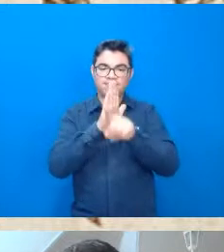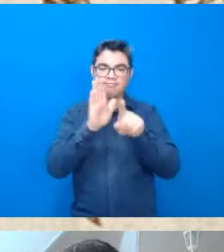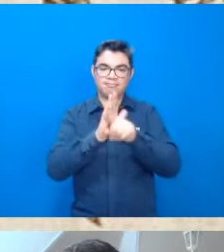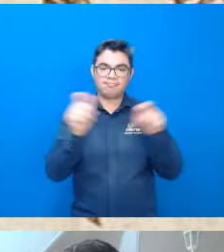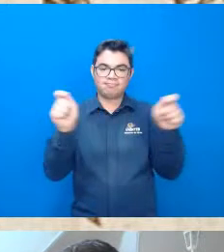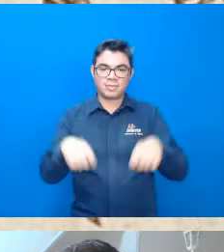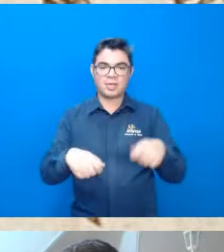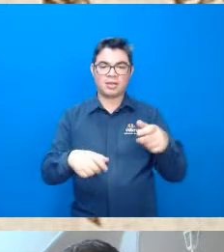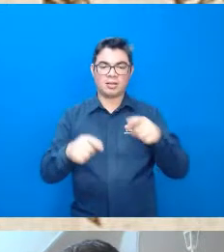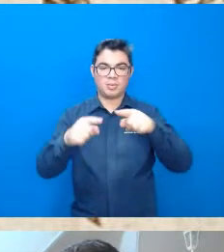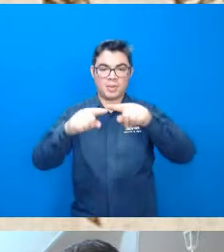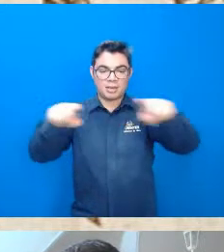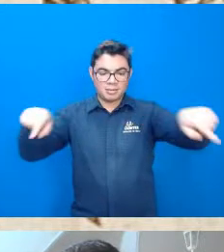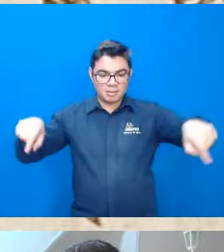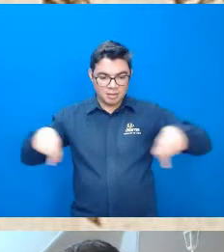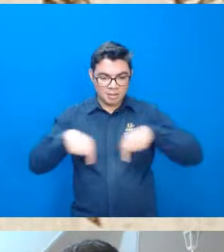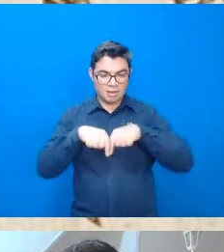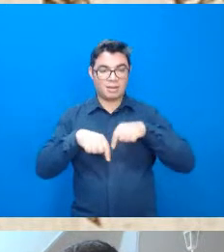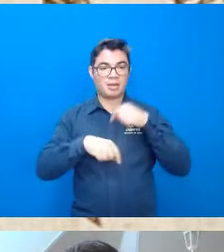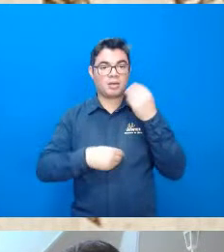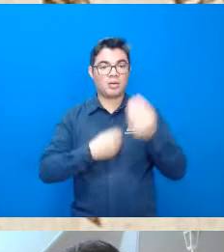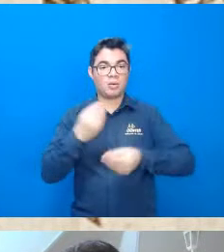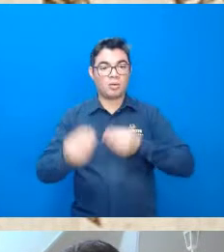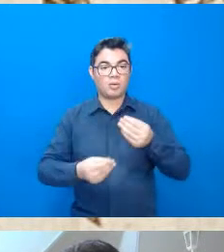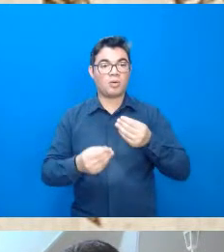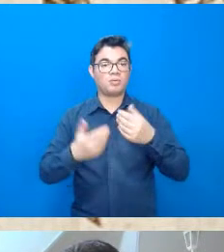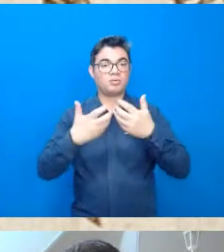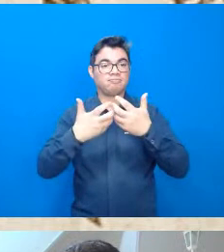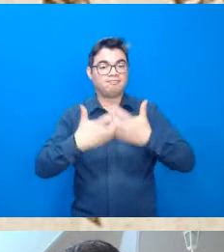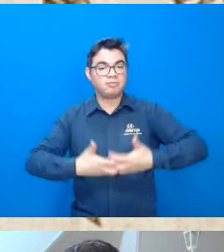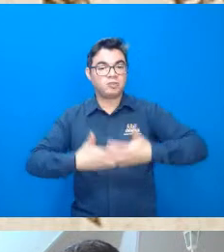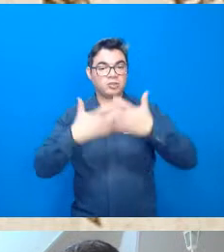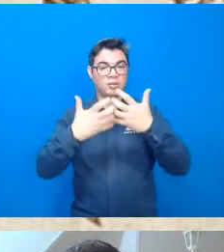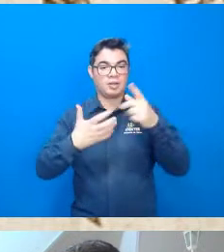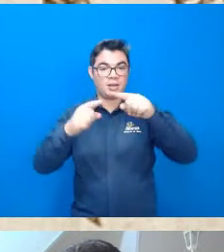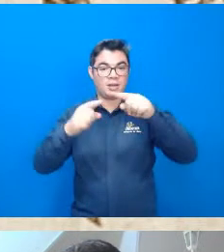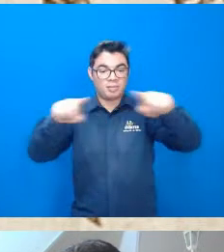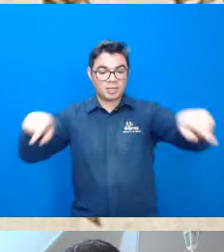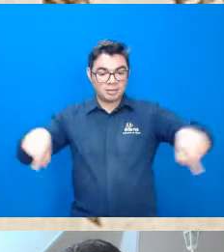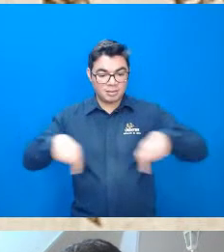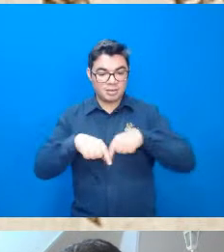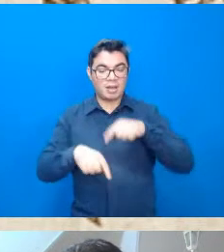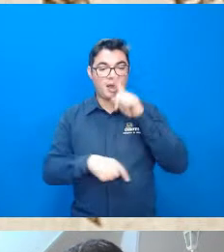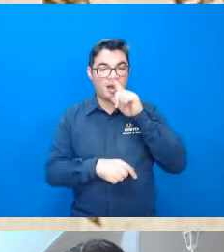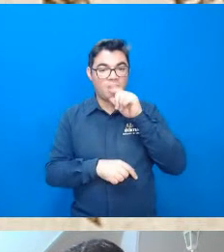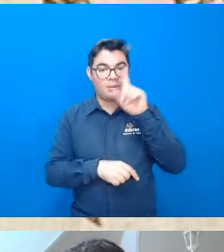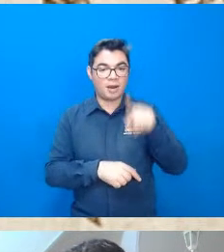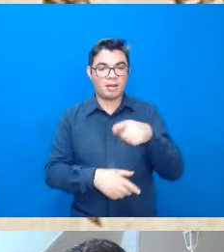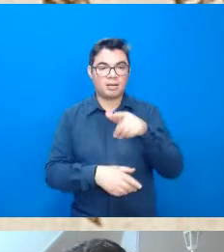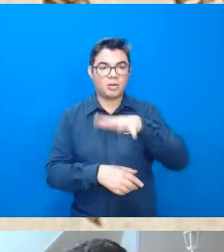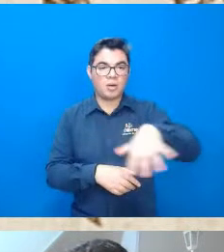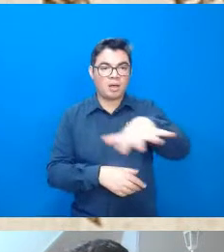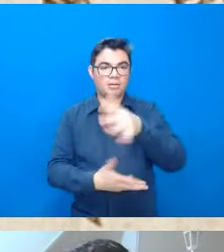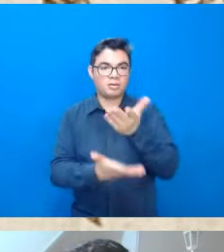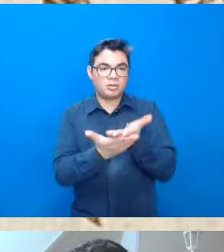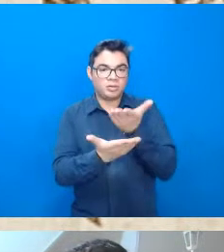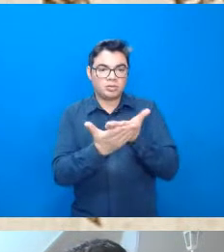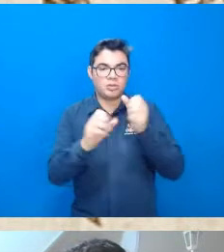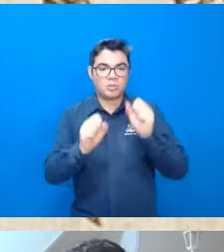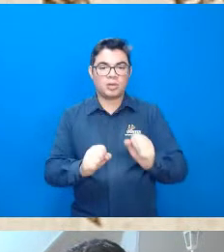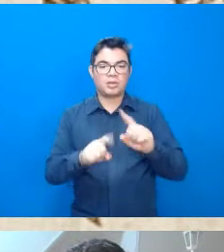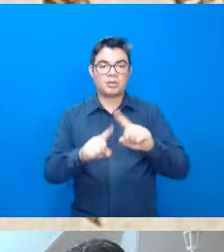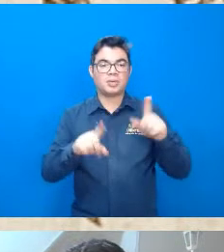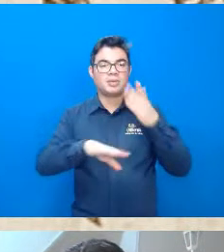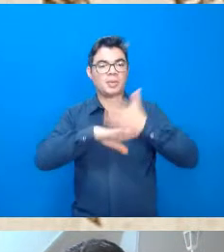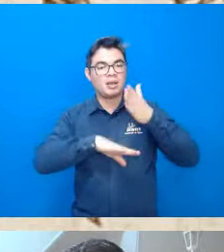bacia como a bacia hidrográfica como um objeto de estudo mas aí no dia a dia na